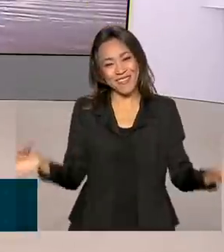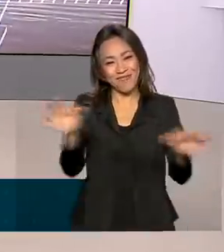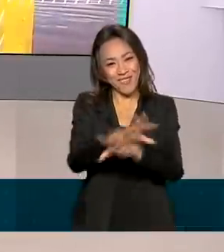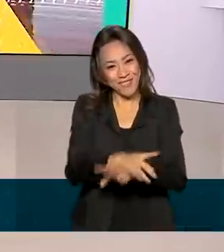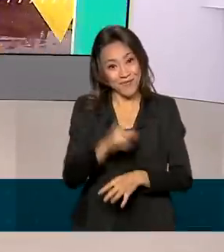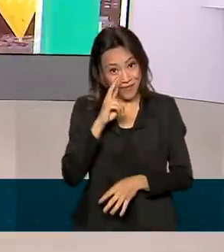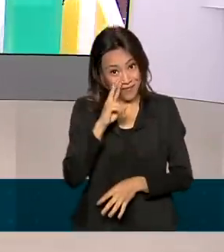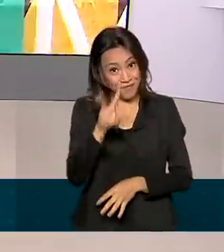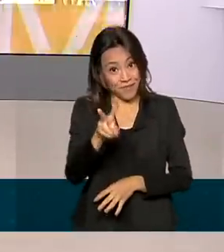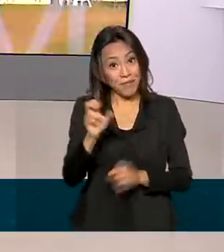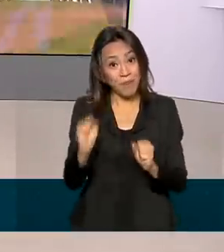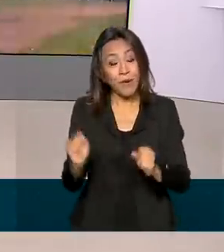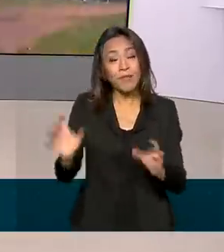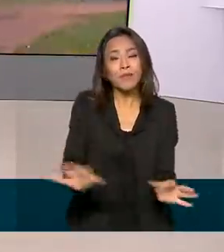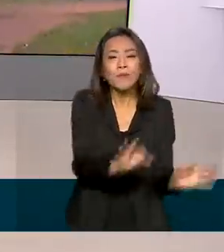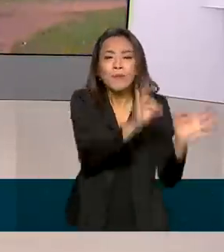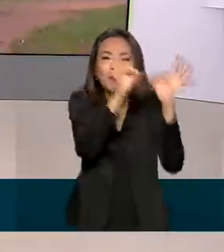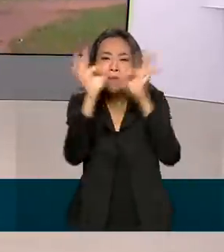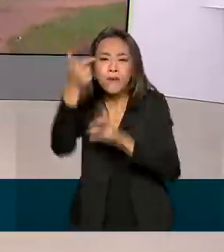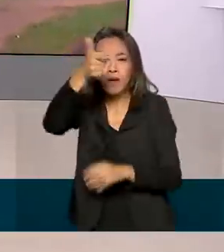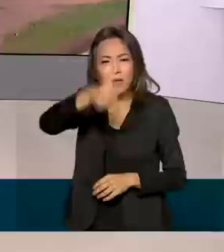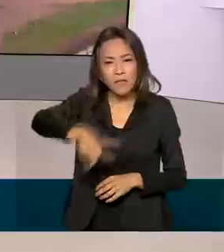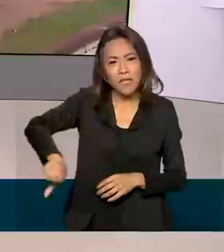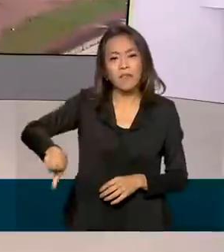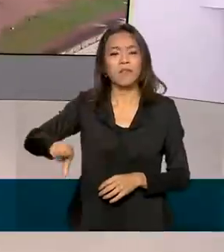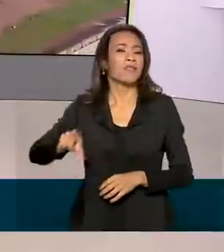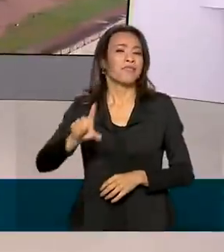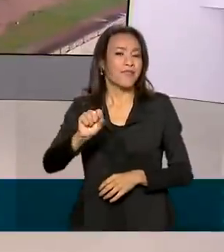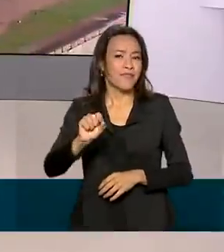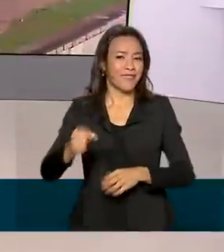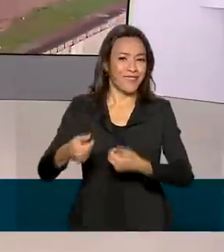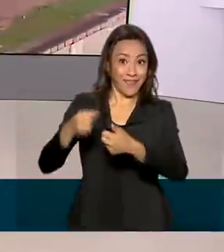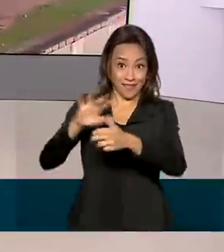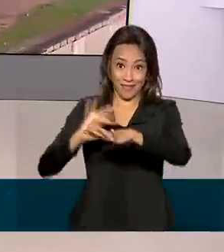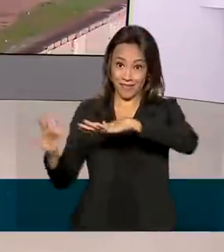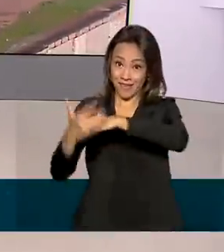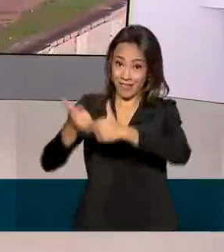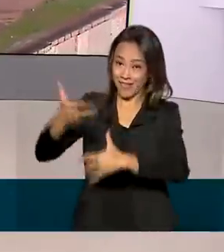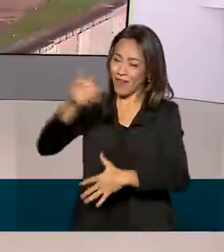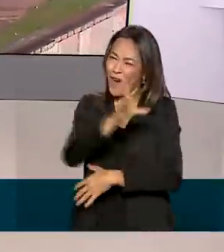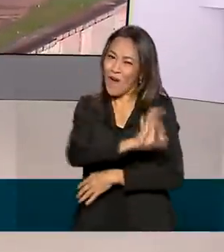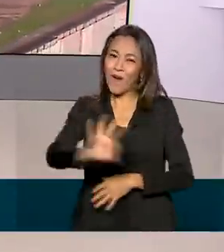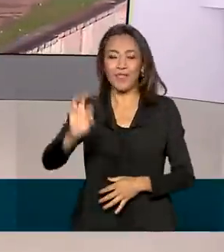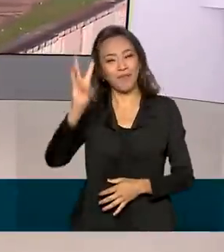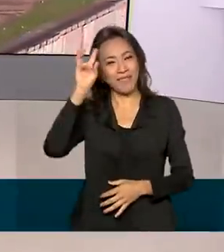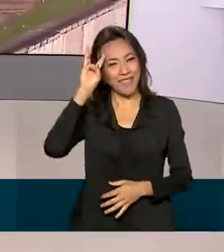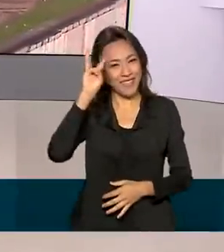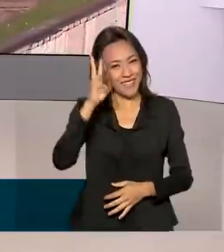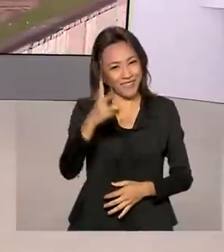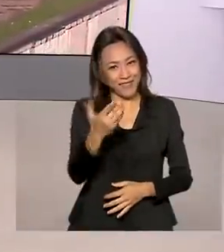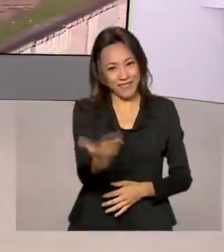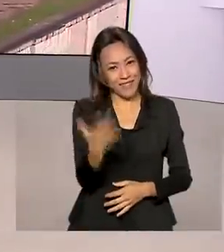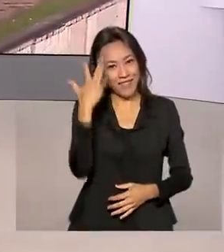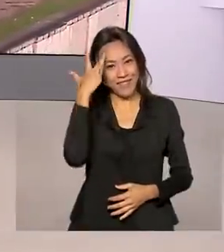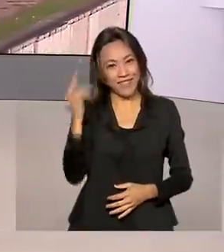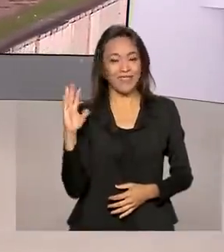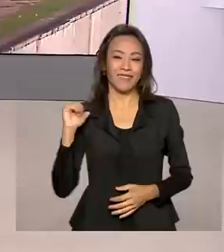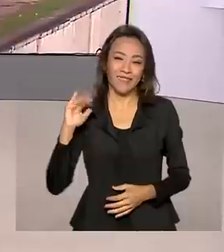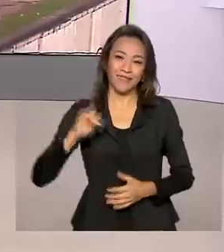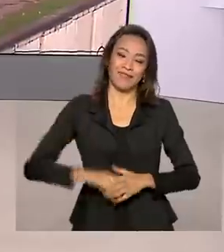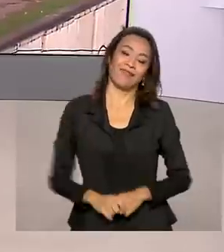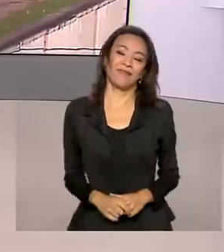aqui. Você pode rever as nossas reportagens nas nossas redes sociais. Uma ótima terça-feira para você. Até amanhã. Tchau, tchau.